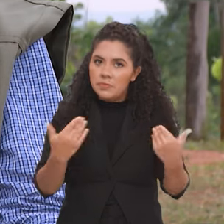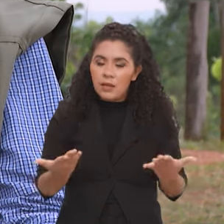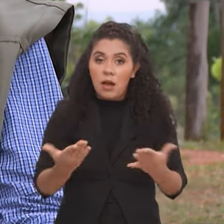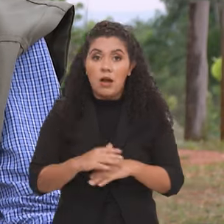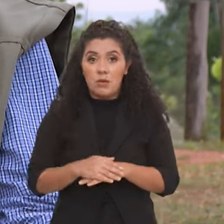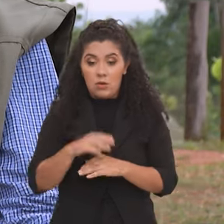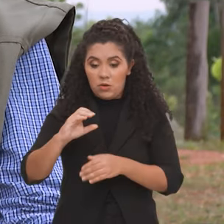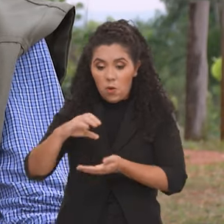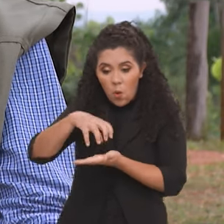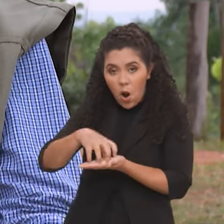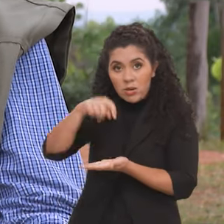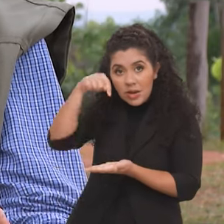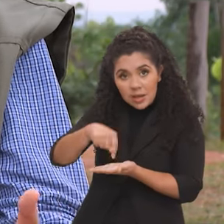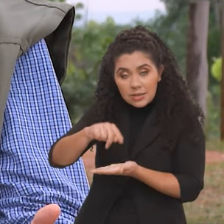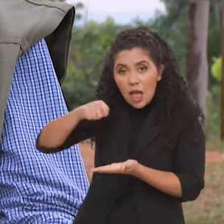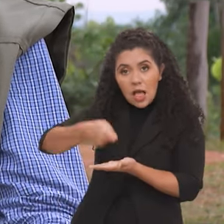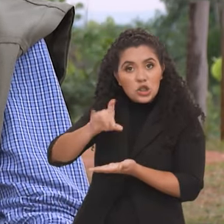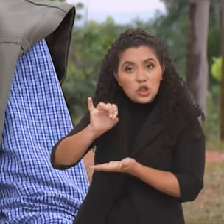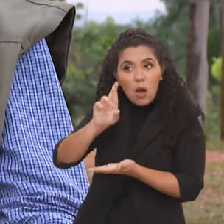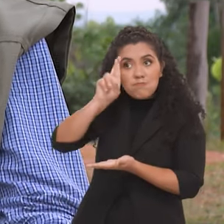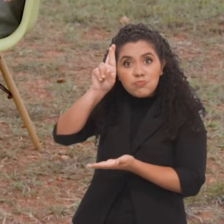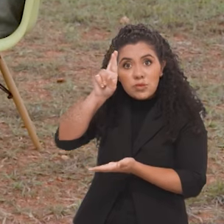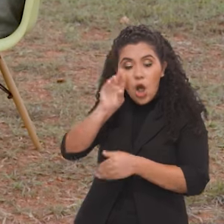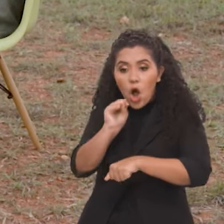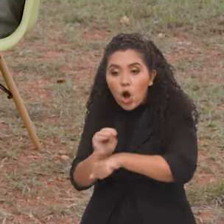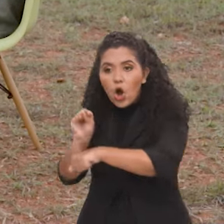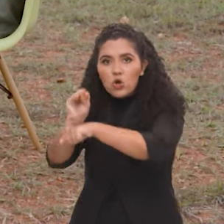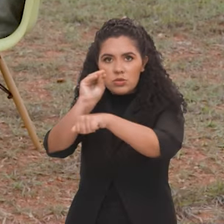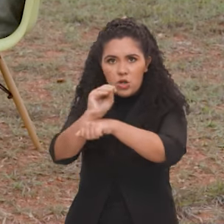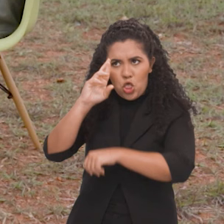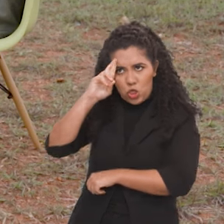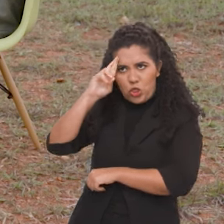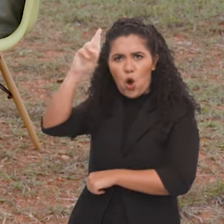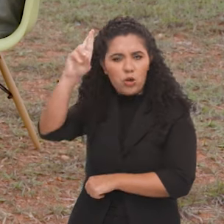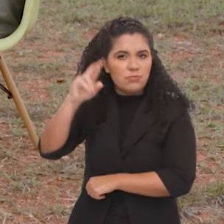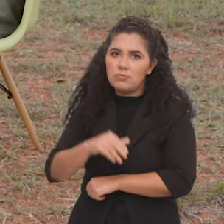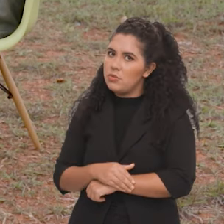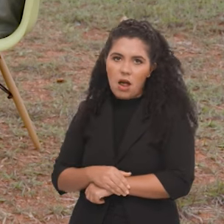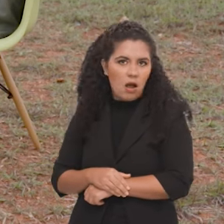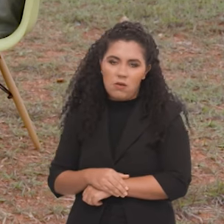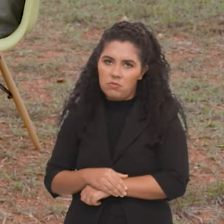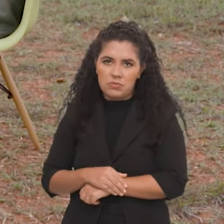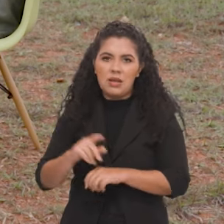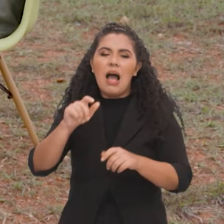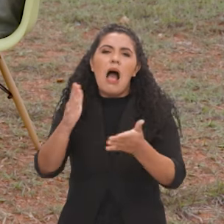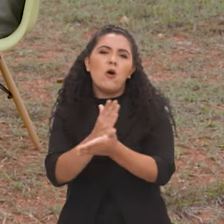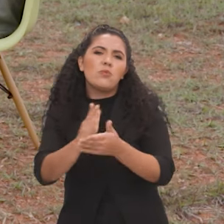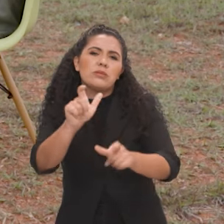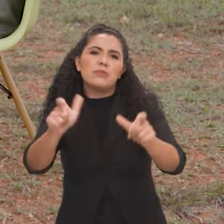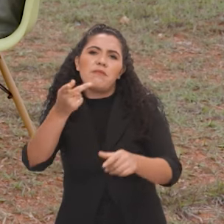diferente. O ICMBio é só o órgão gestor, ele nem é o dono, né? As pessoas dizem, ah, o ICMBio é o dono